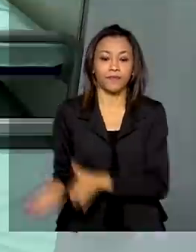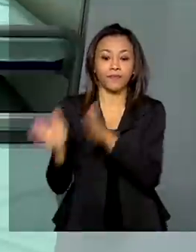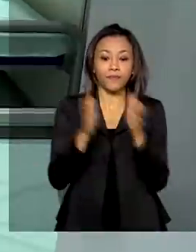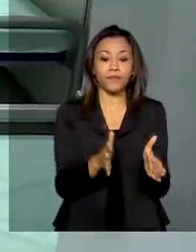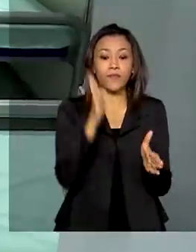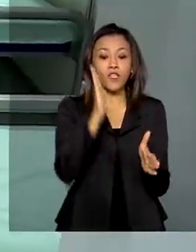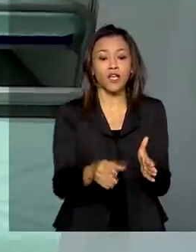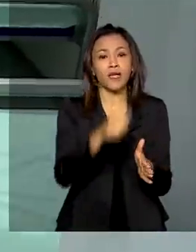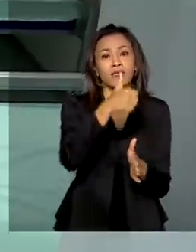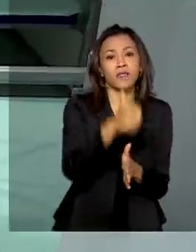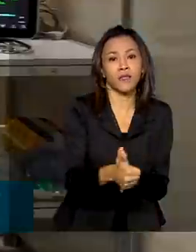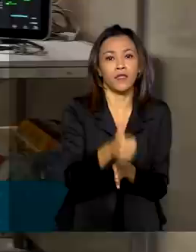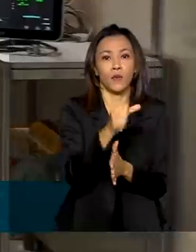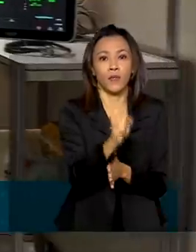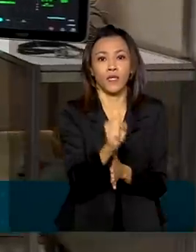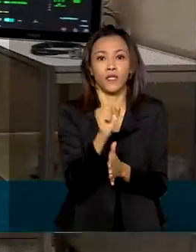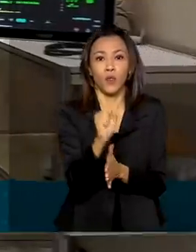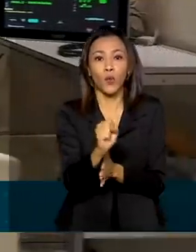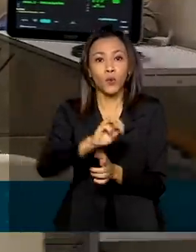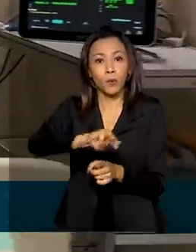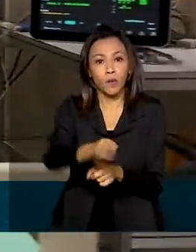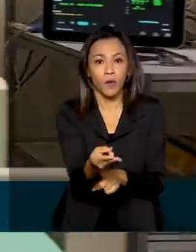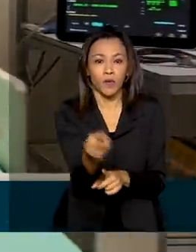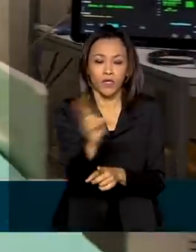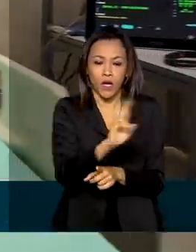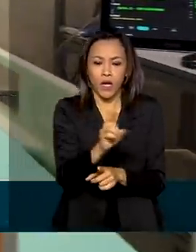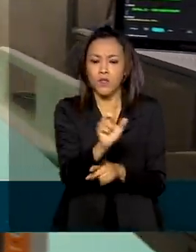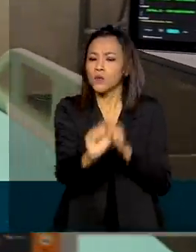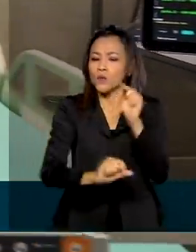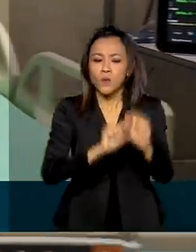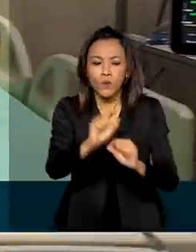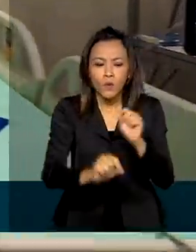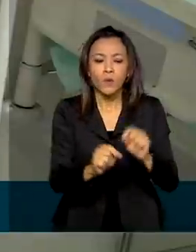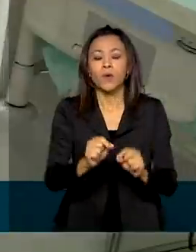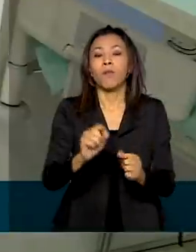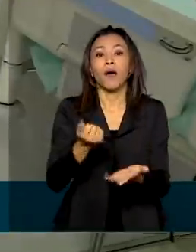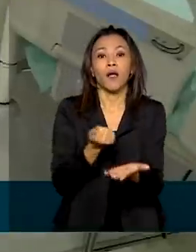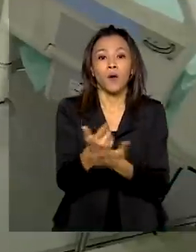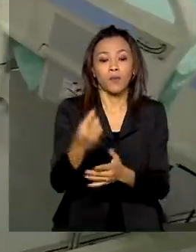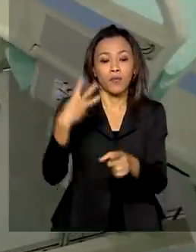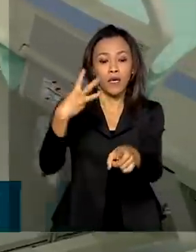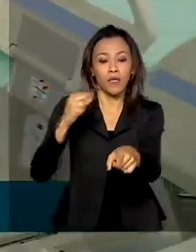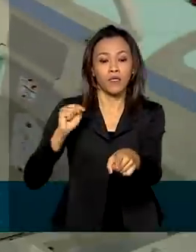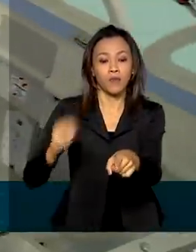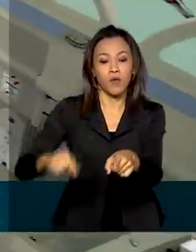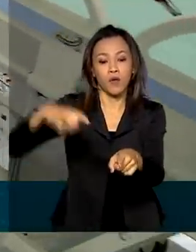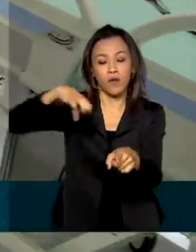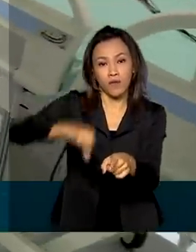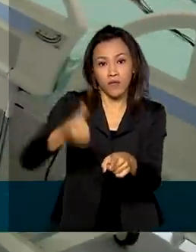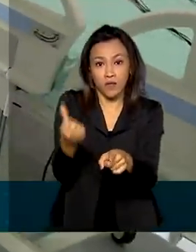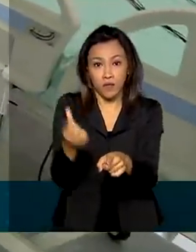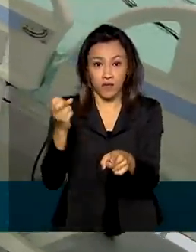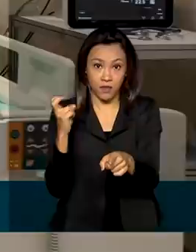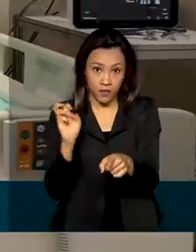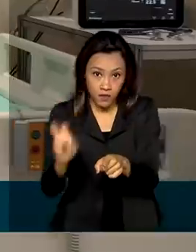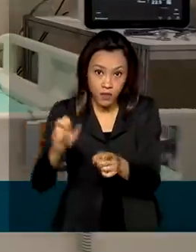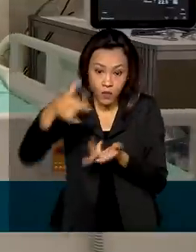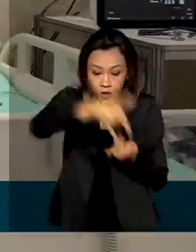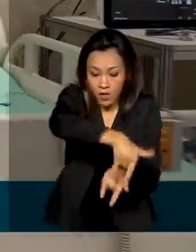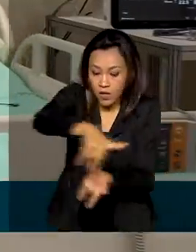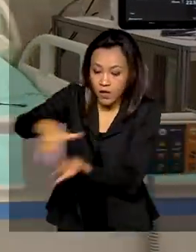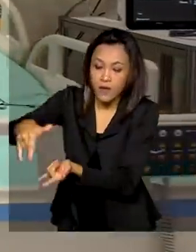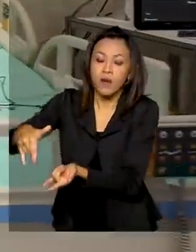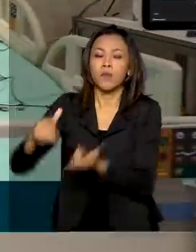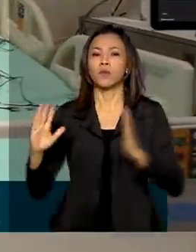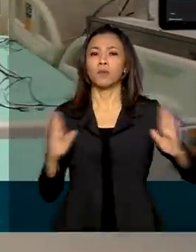liberados R 188 milhões para o financiamento de 3.965 novos leitos de UTI por pelo menos